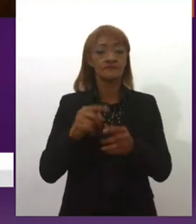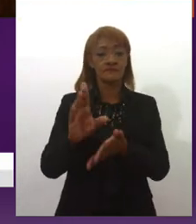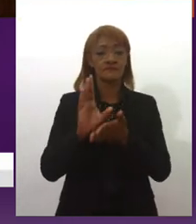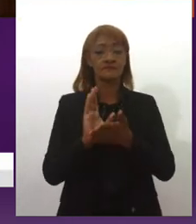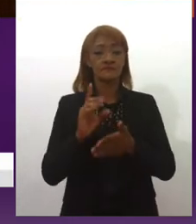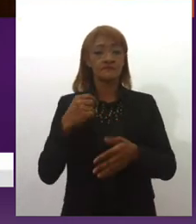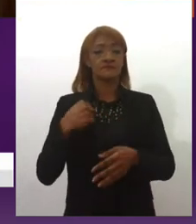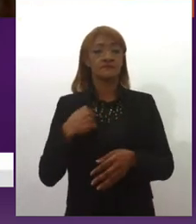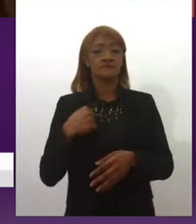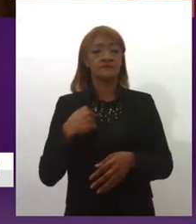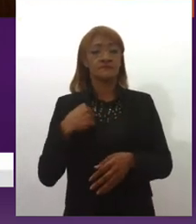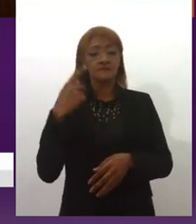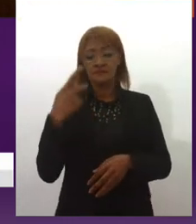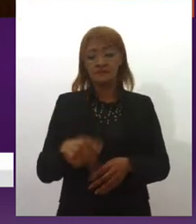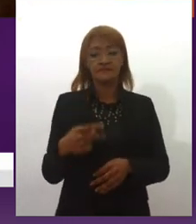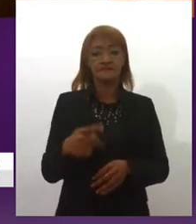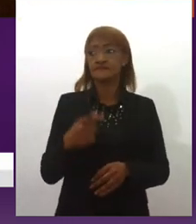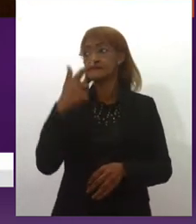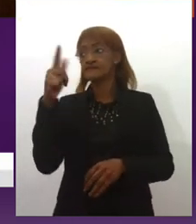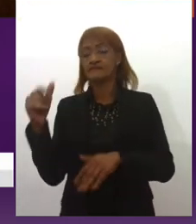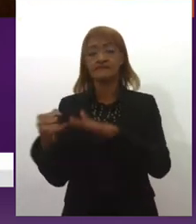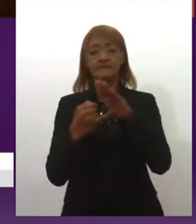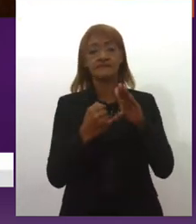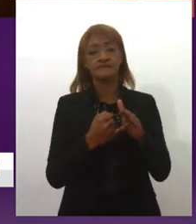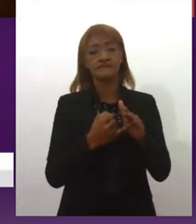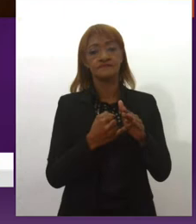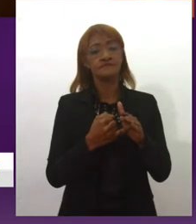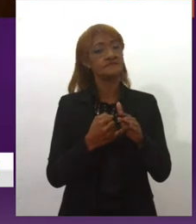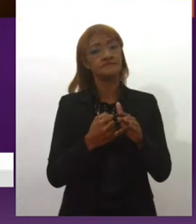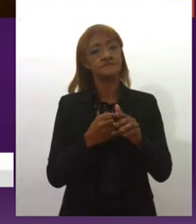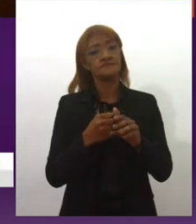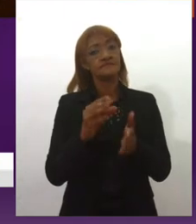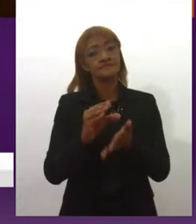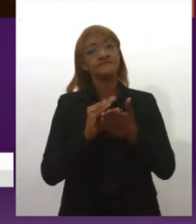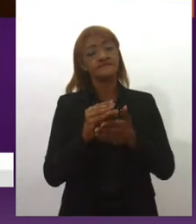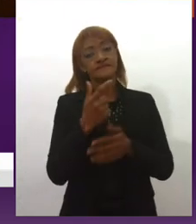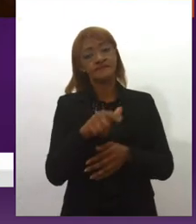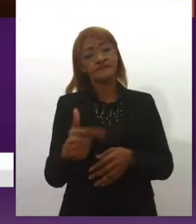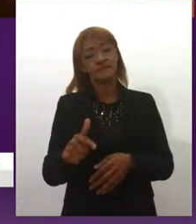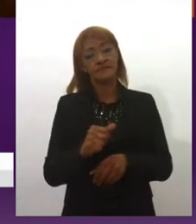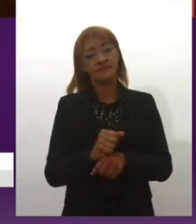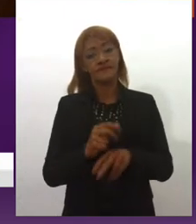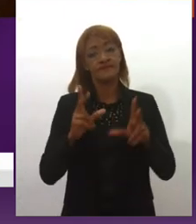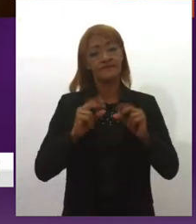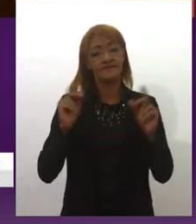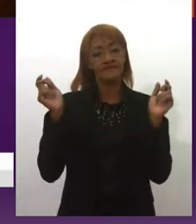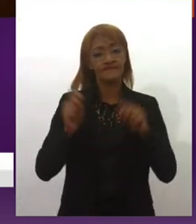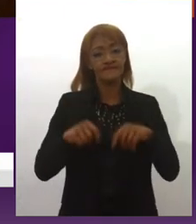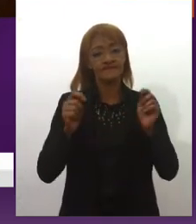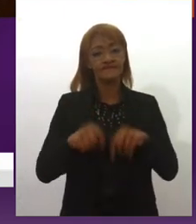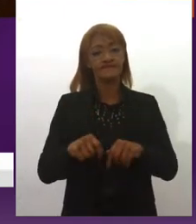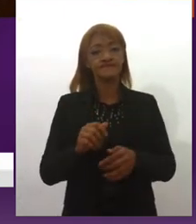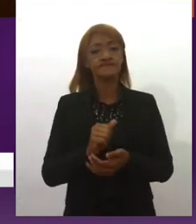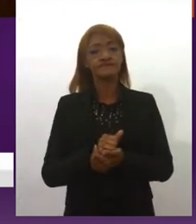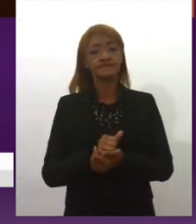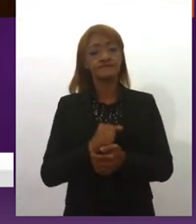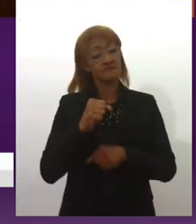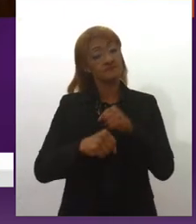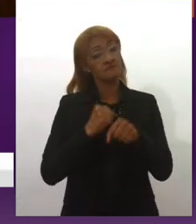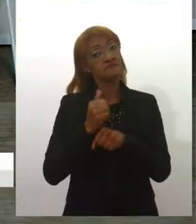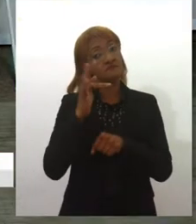jamais teria, que jamais qualquer instituição aqui no Brasil poderia me oferecer. Então, acredito que isso possa ser mudado aí para os próximos anos.